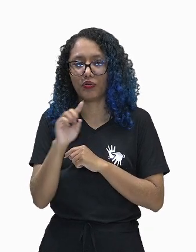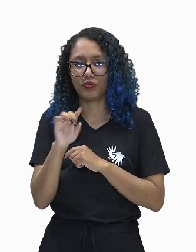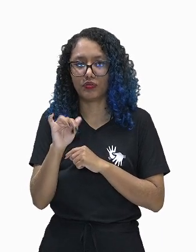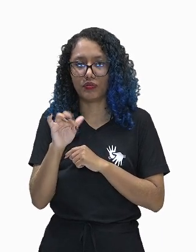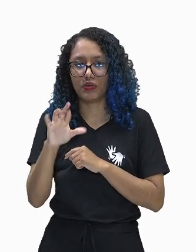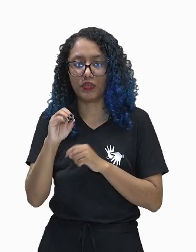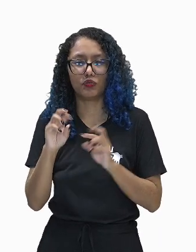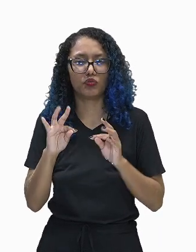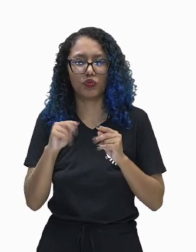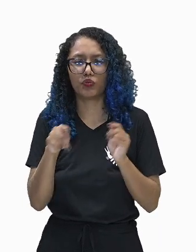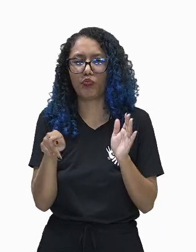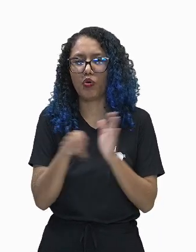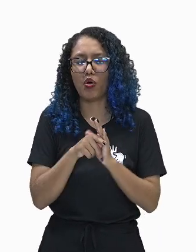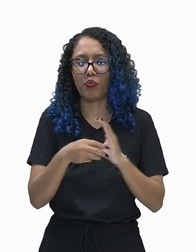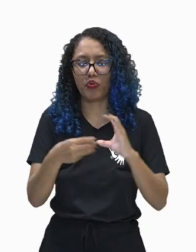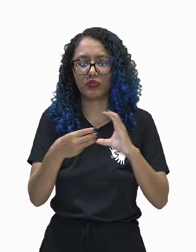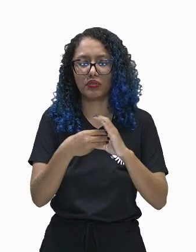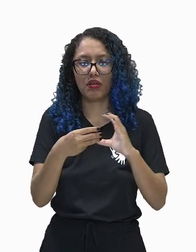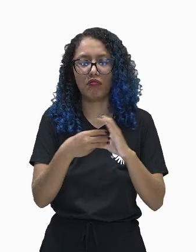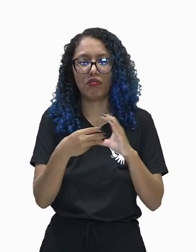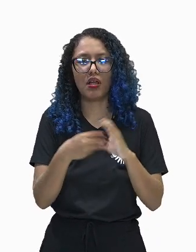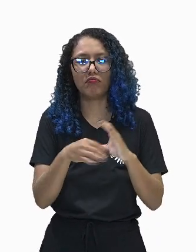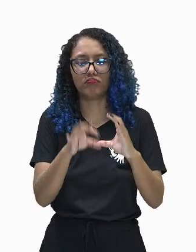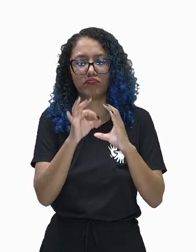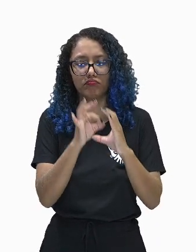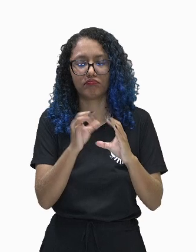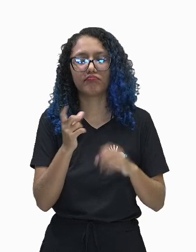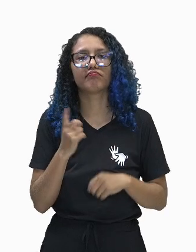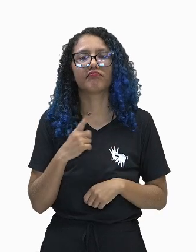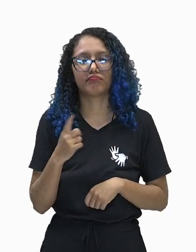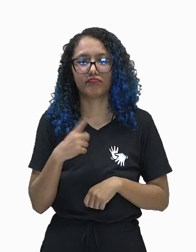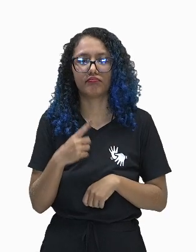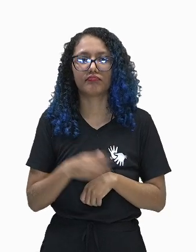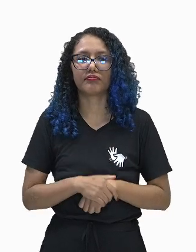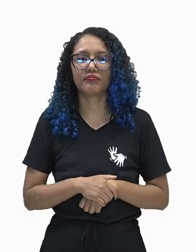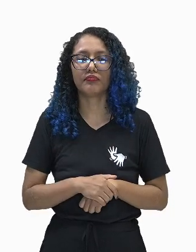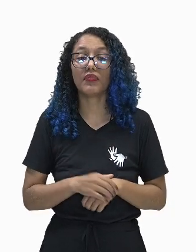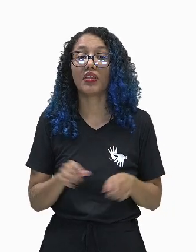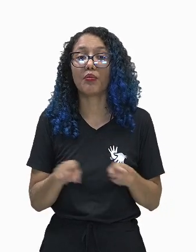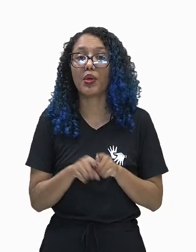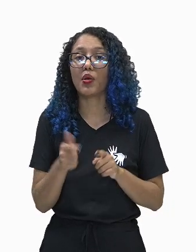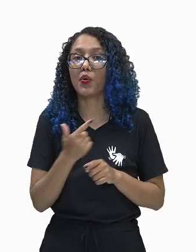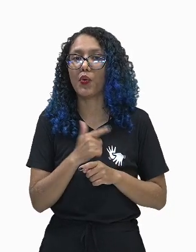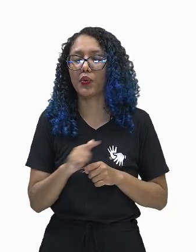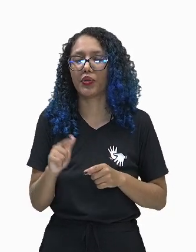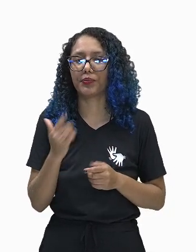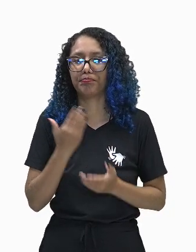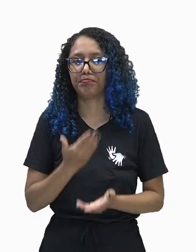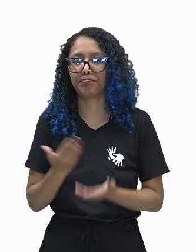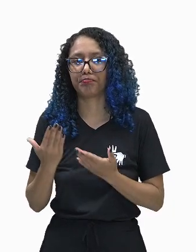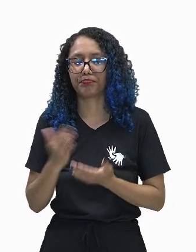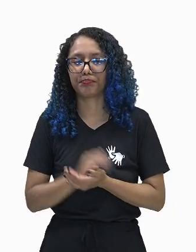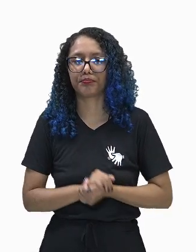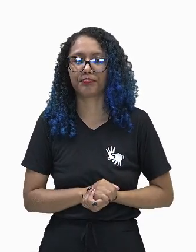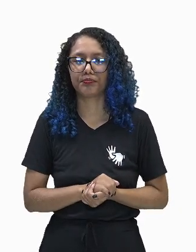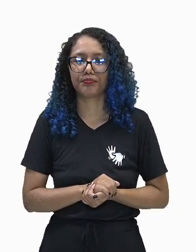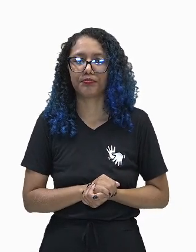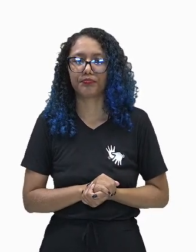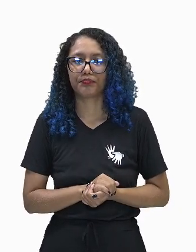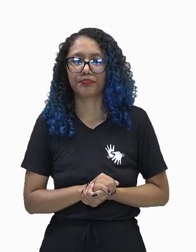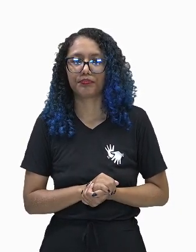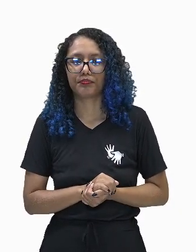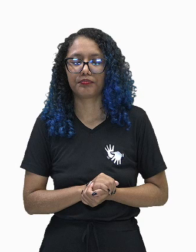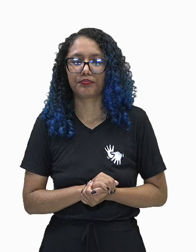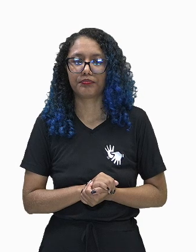seres eucariontes. Também trago para vocês uma classificação que diferencia as células